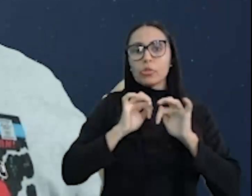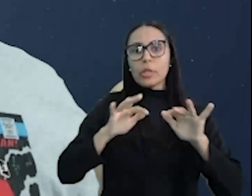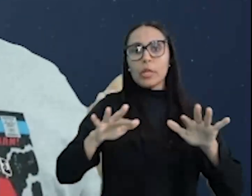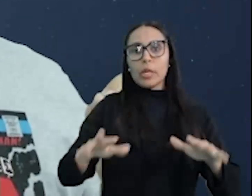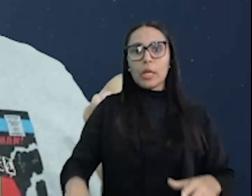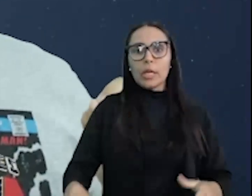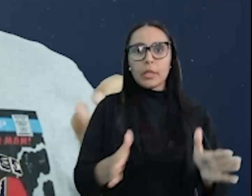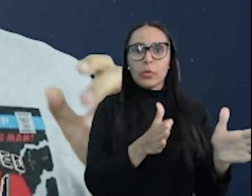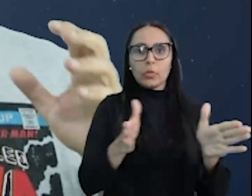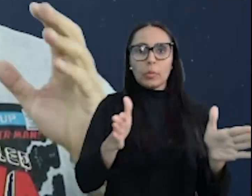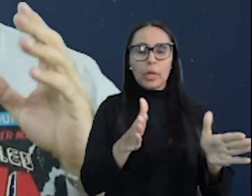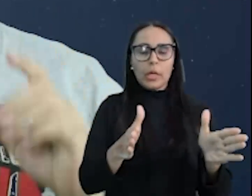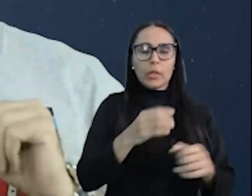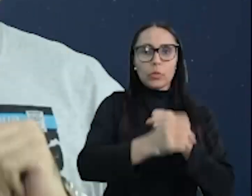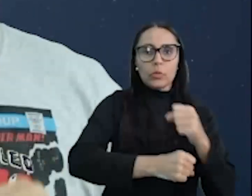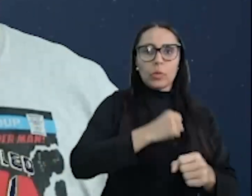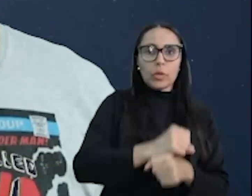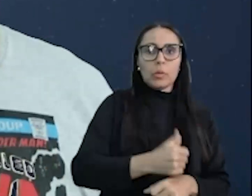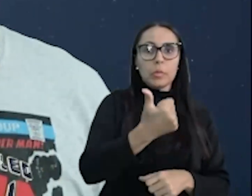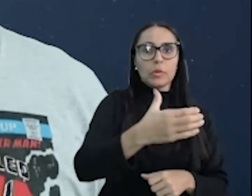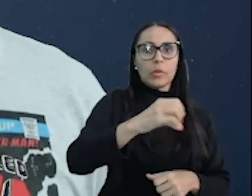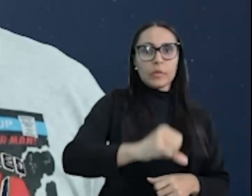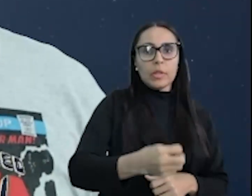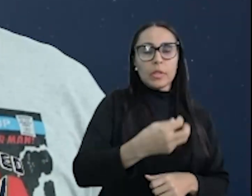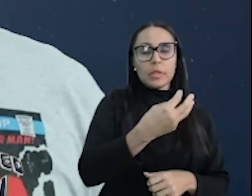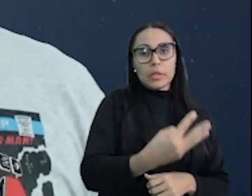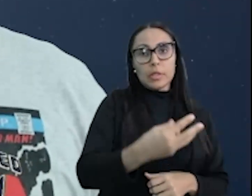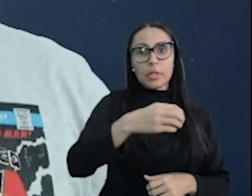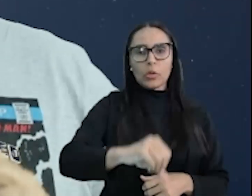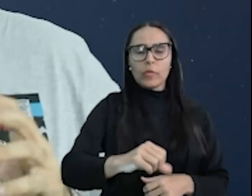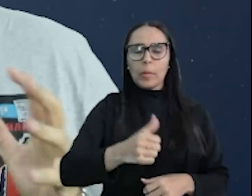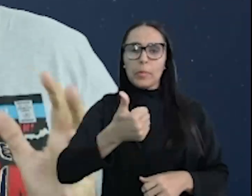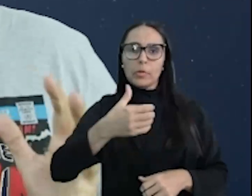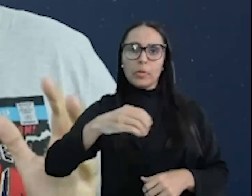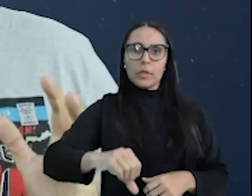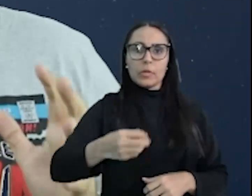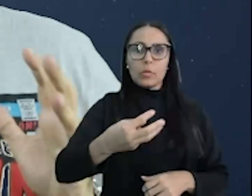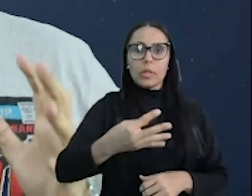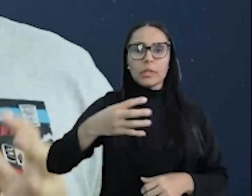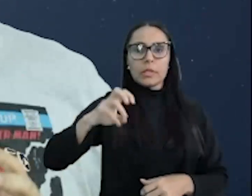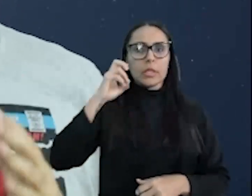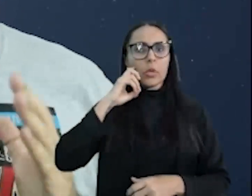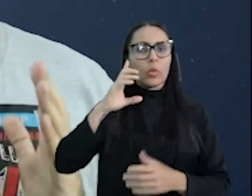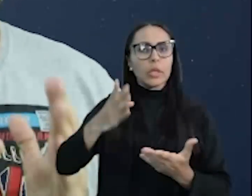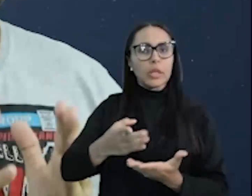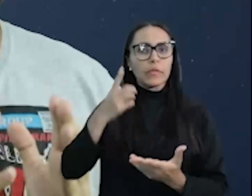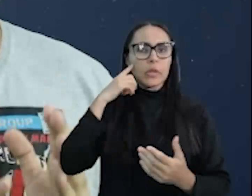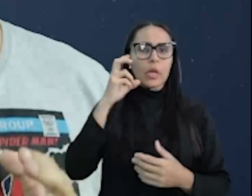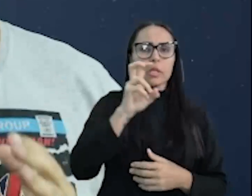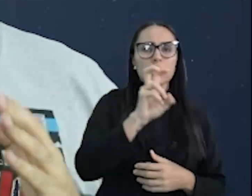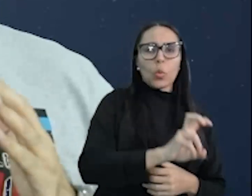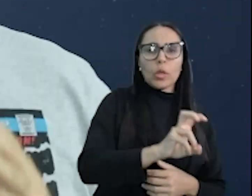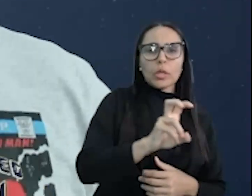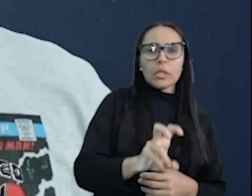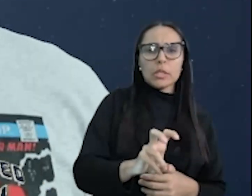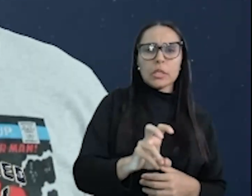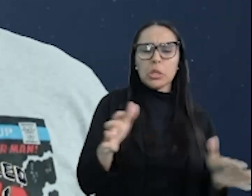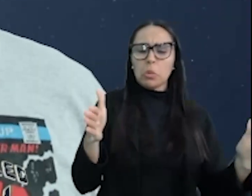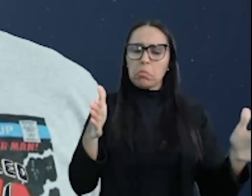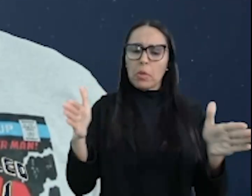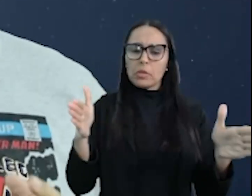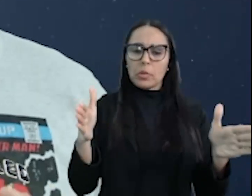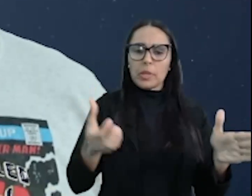1939 até 1945. E deixou entre 55 e